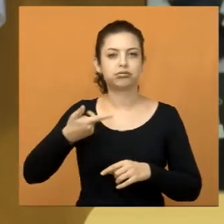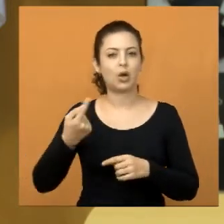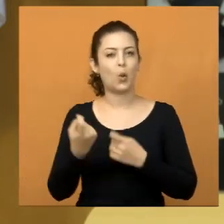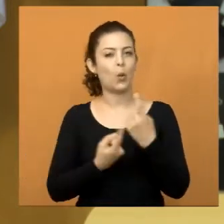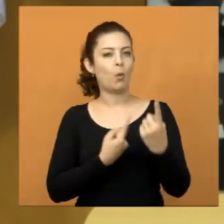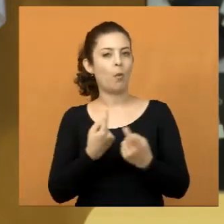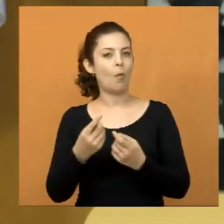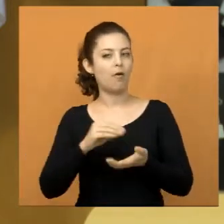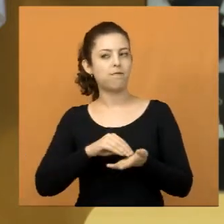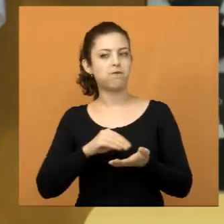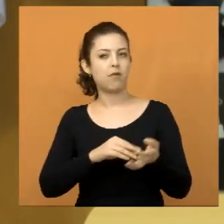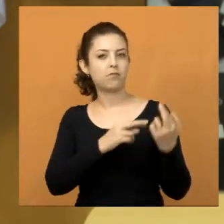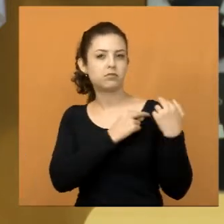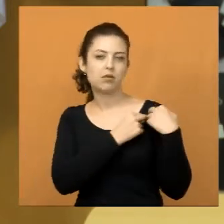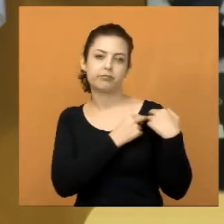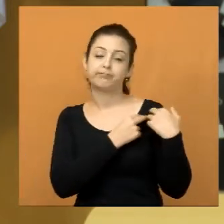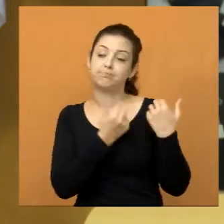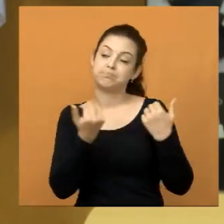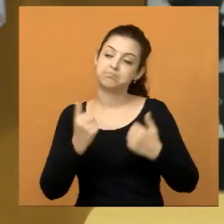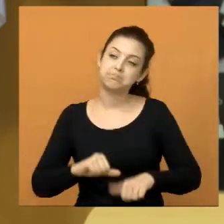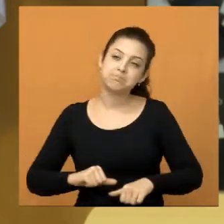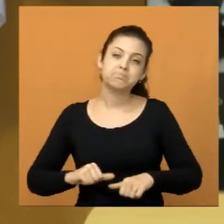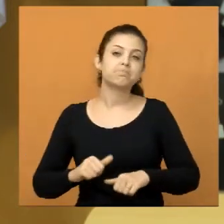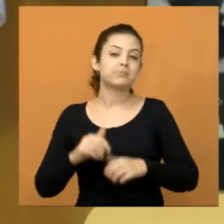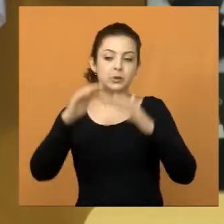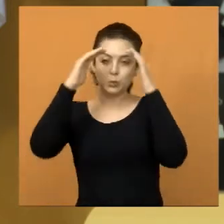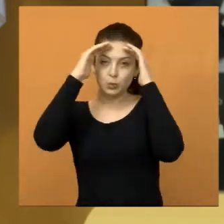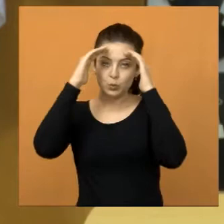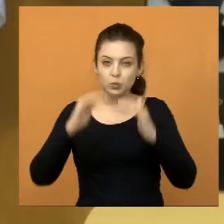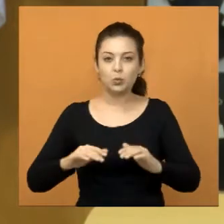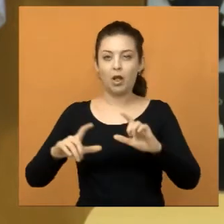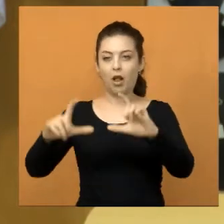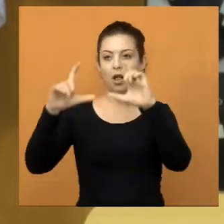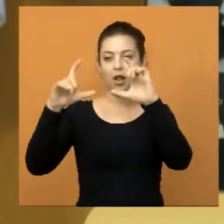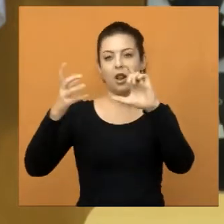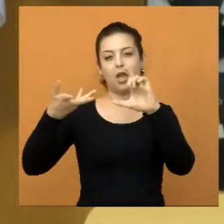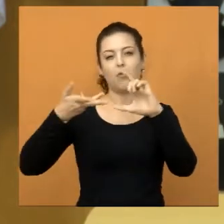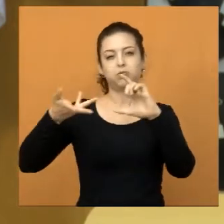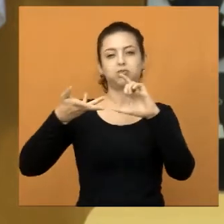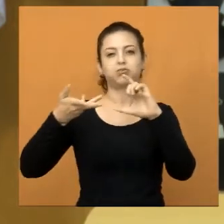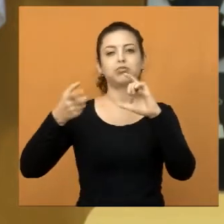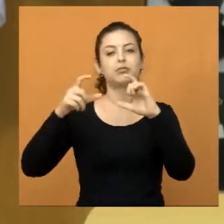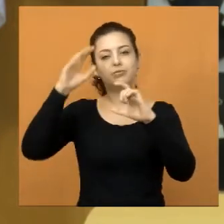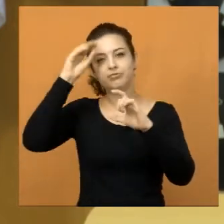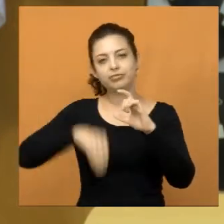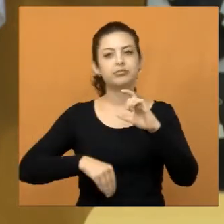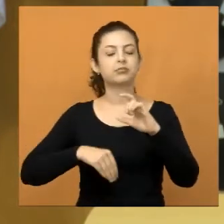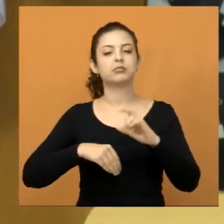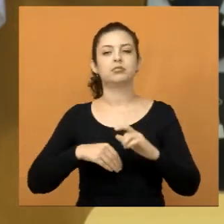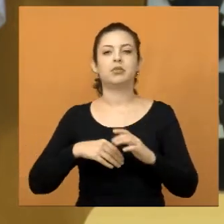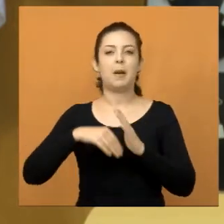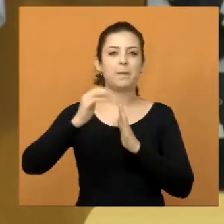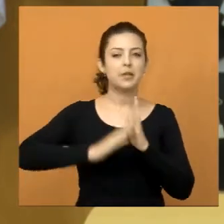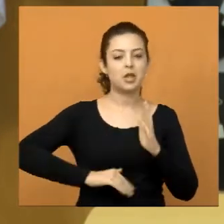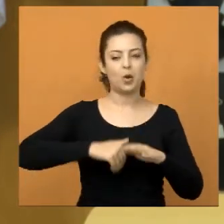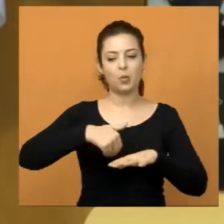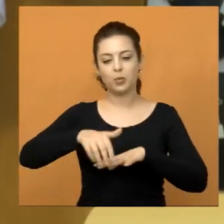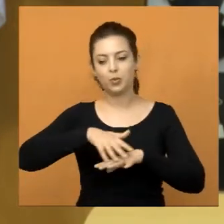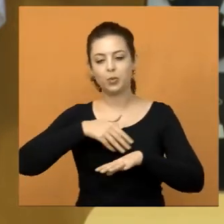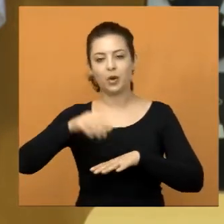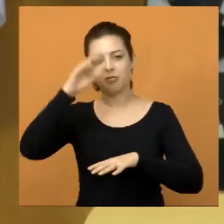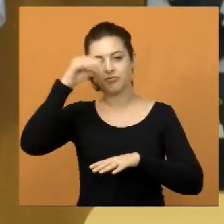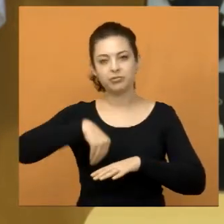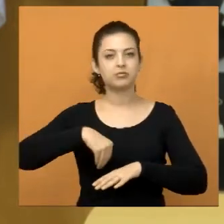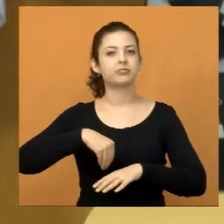irresponsáveis, que, infelizmente, não respeitam as placas de trânsito, sinalização pintada no solo e tudo mais.